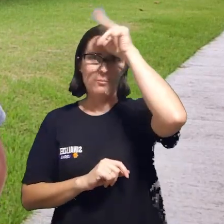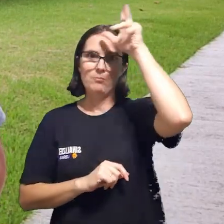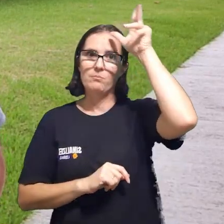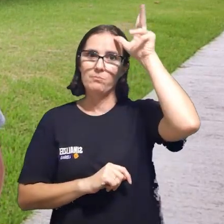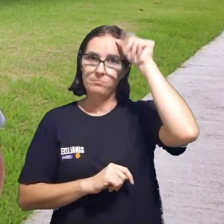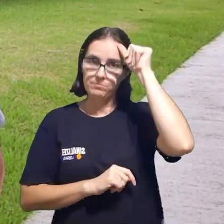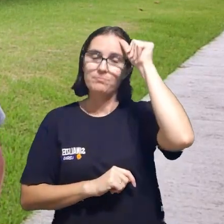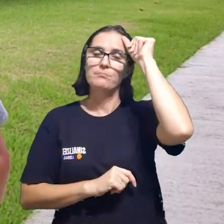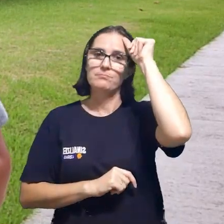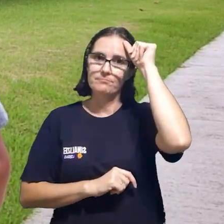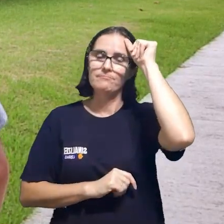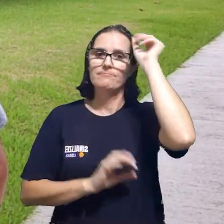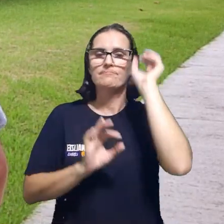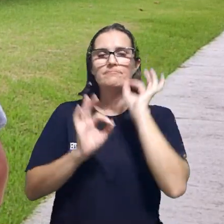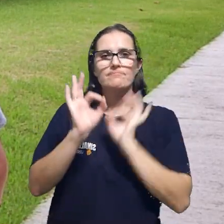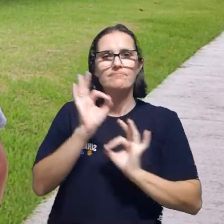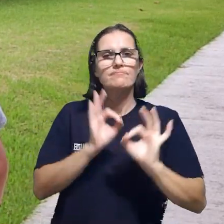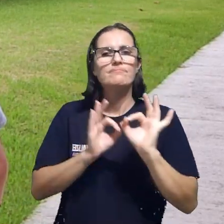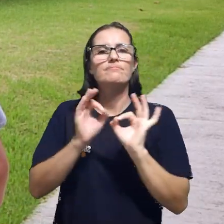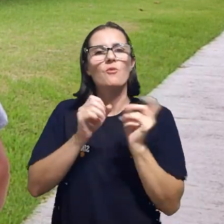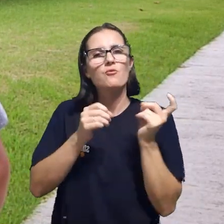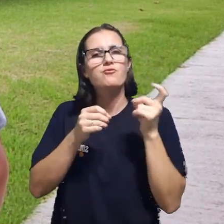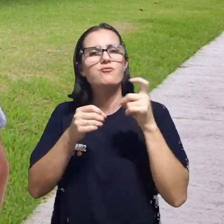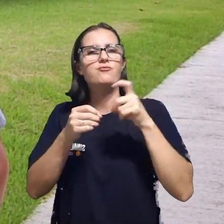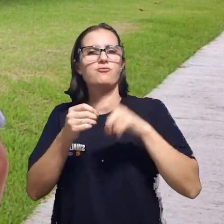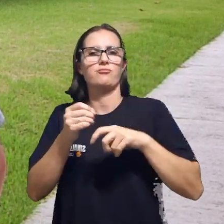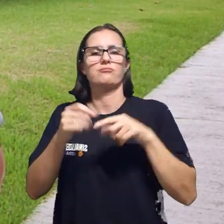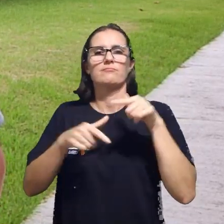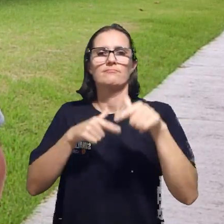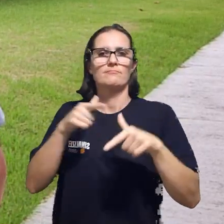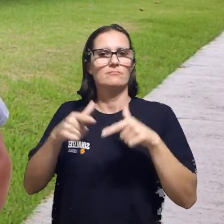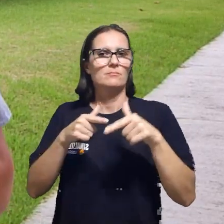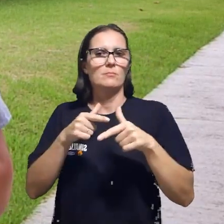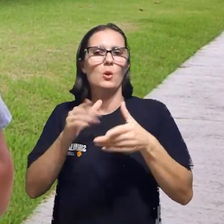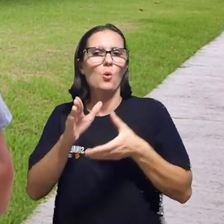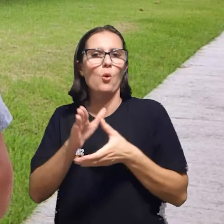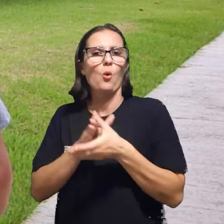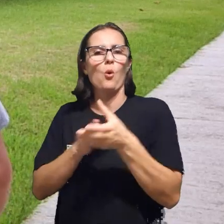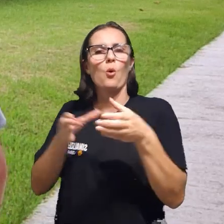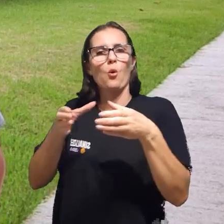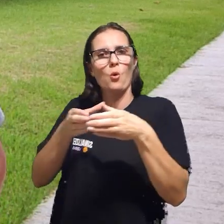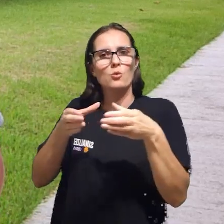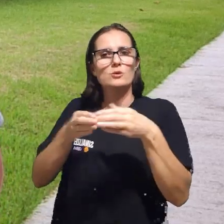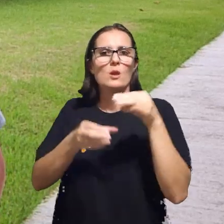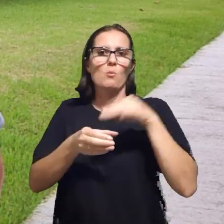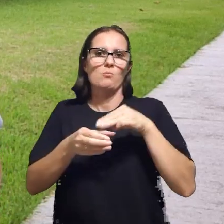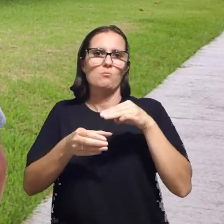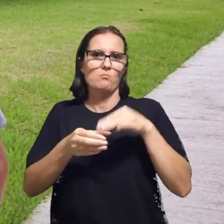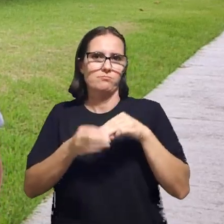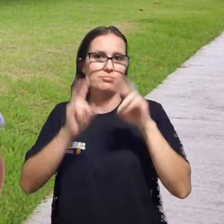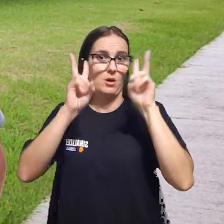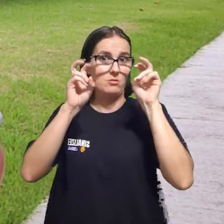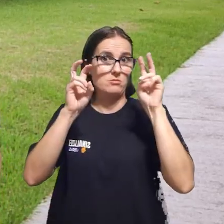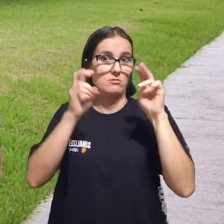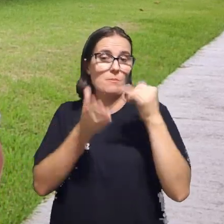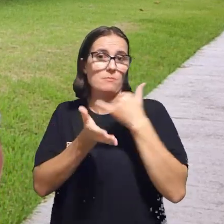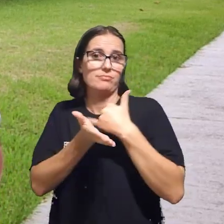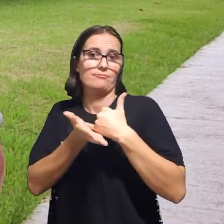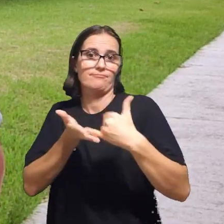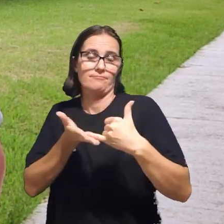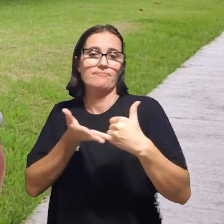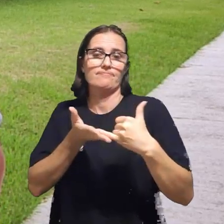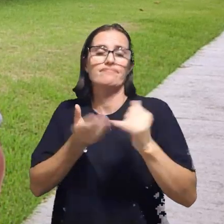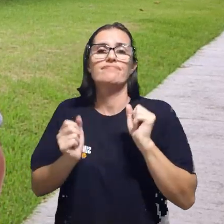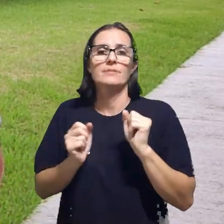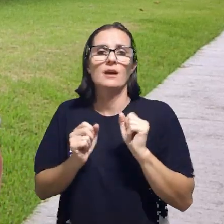viabilize o retorno das atividades do Conselho Municipal de Políticas sobre Drogas, estabelecendo um calendário de